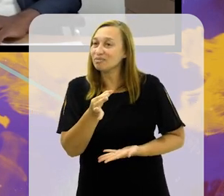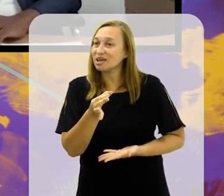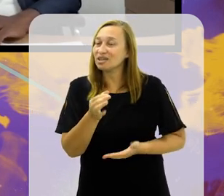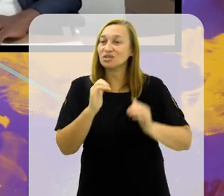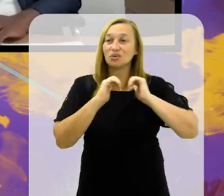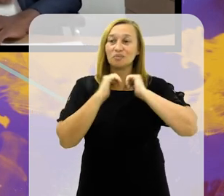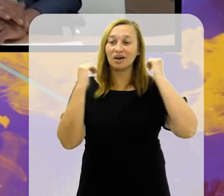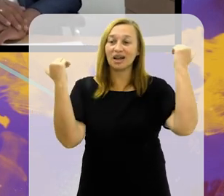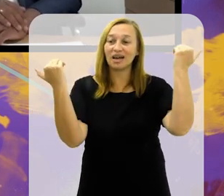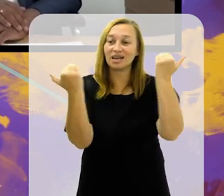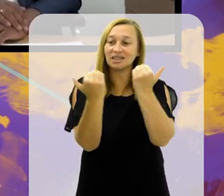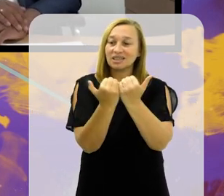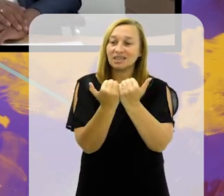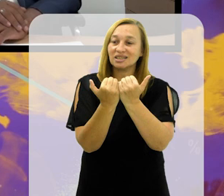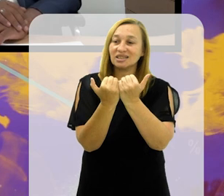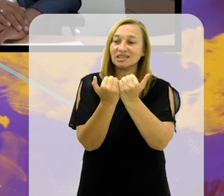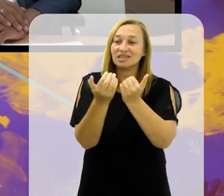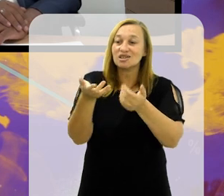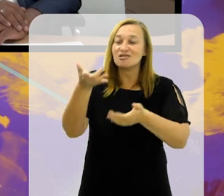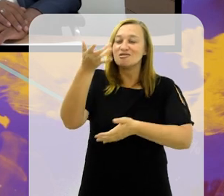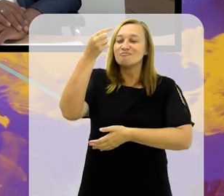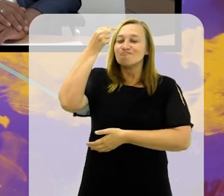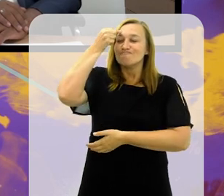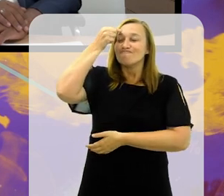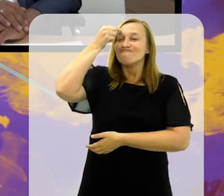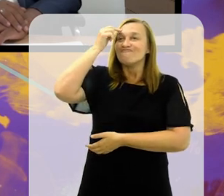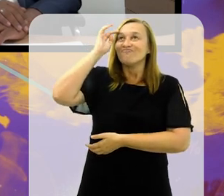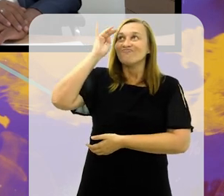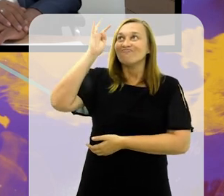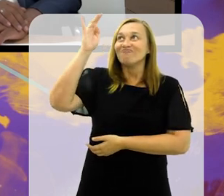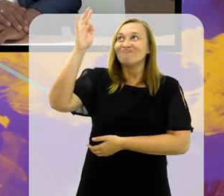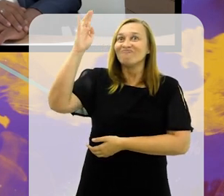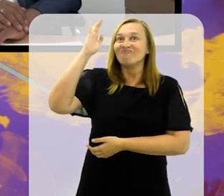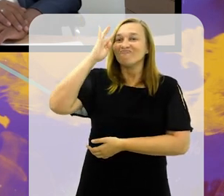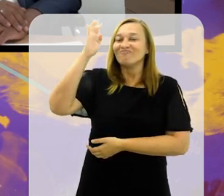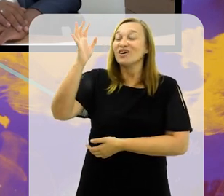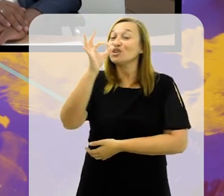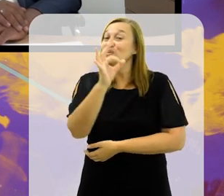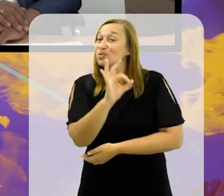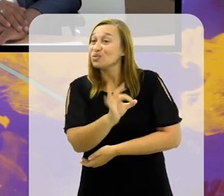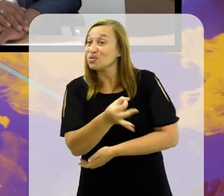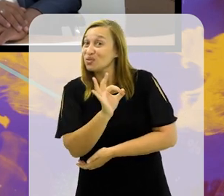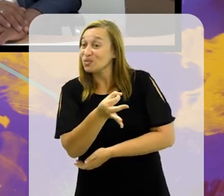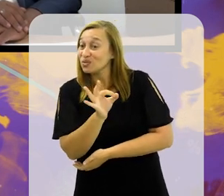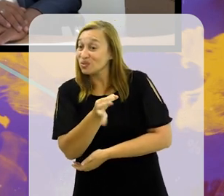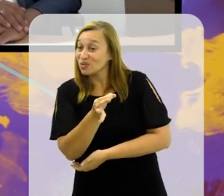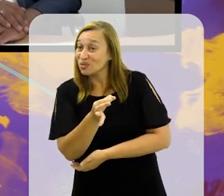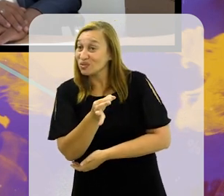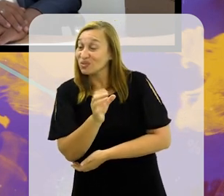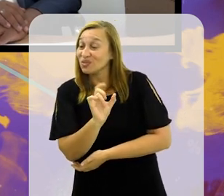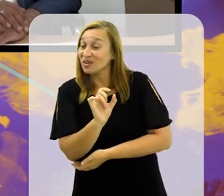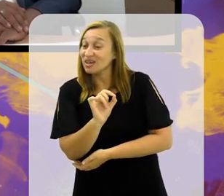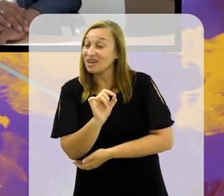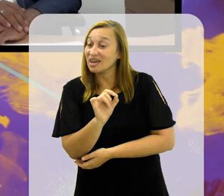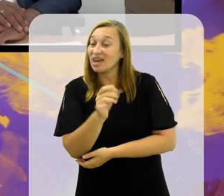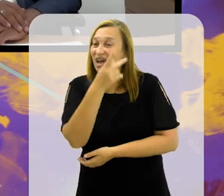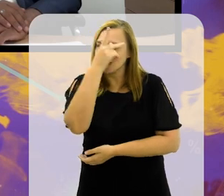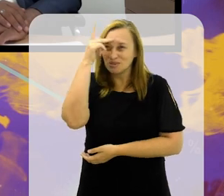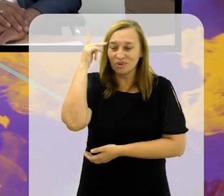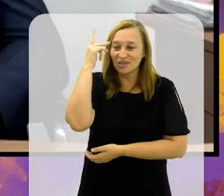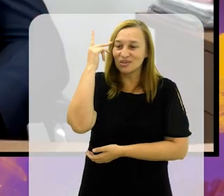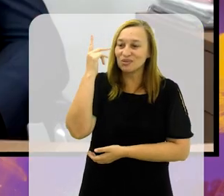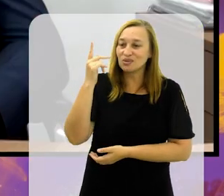Informa, obviamente que a imagem do Maracanã vem à cabeça da maioria das pessoas, então nada mais justo do que